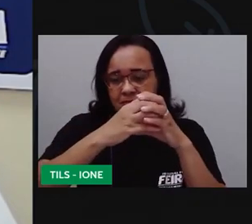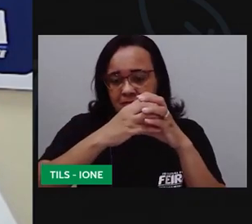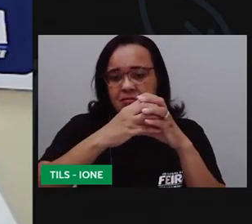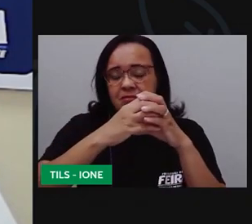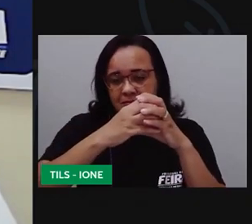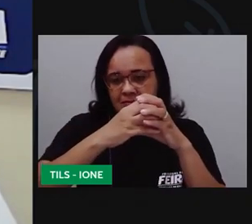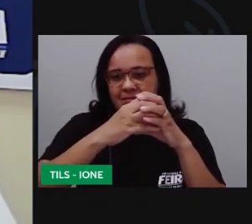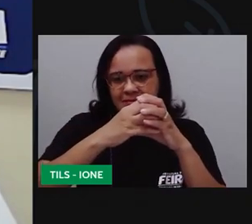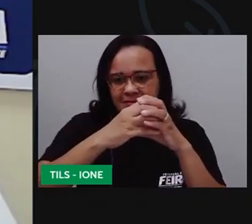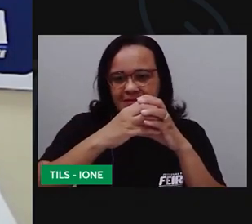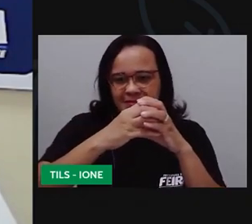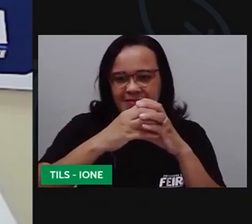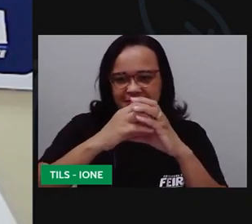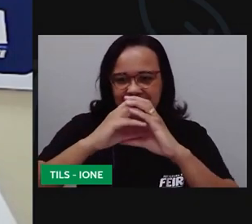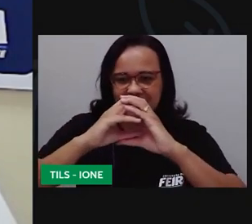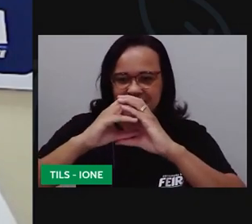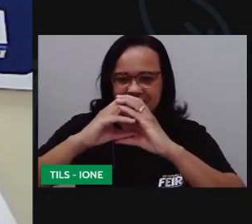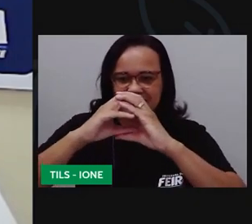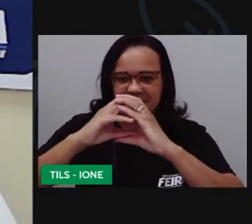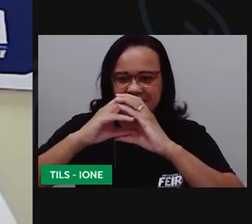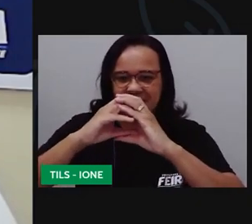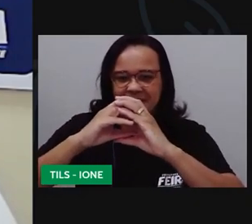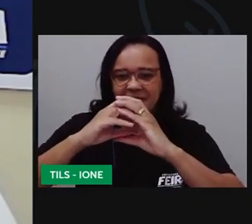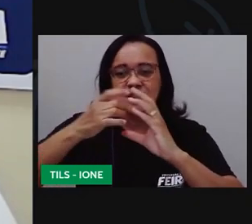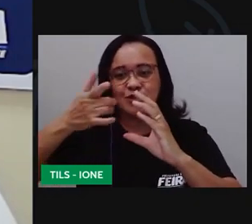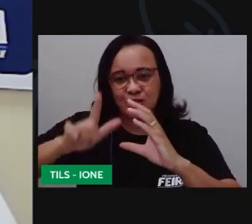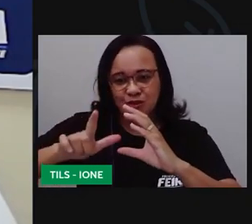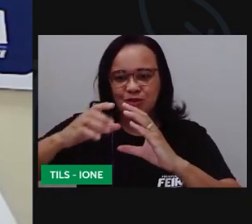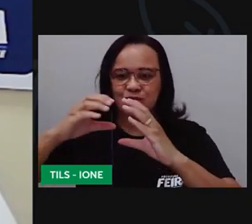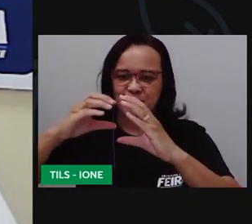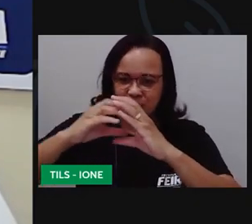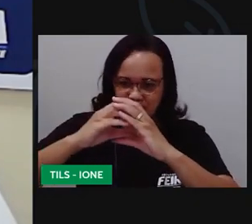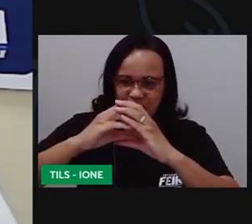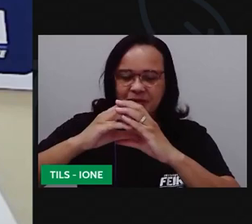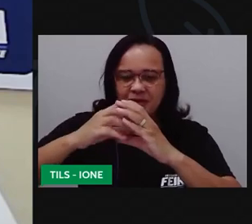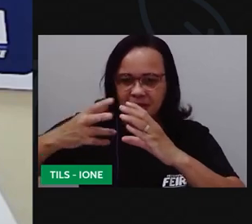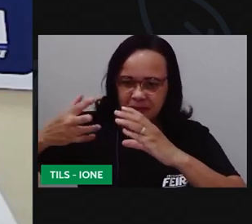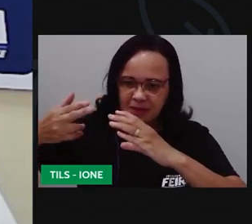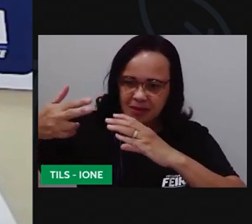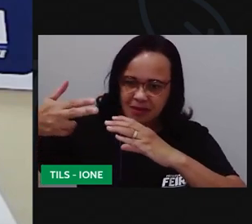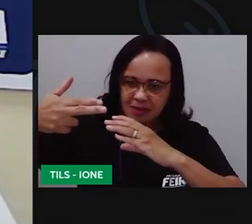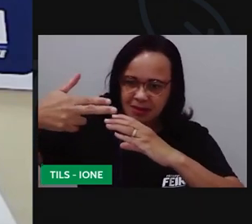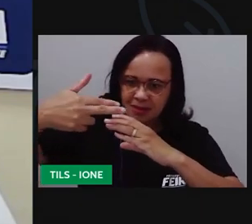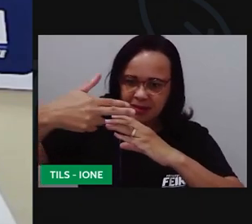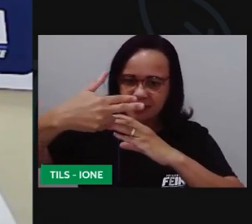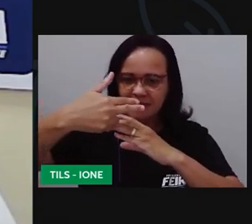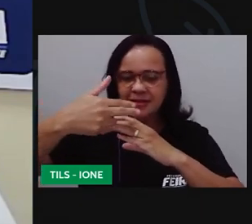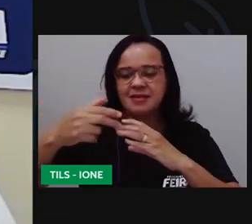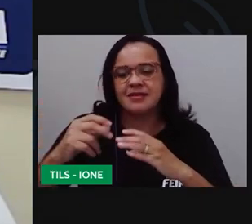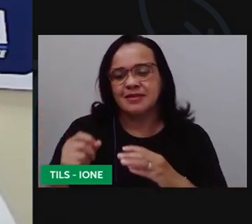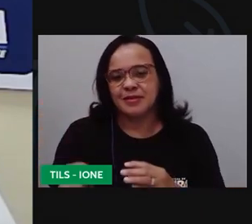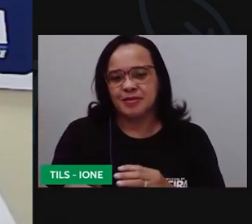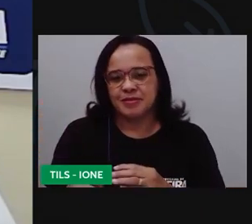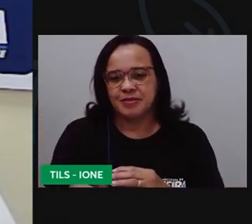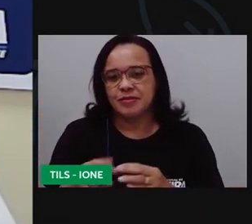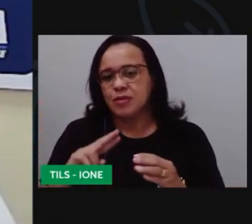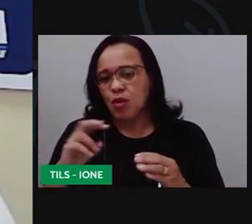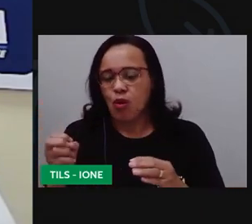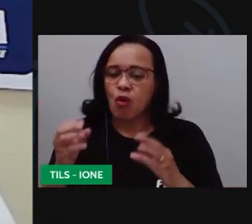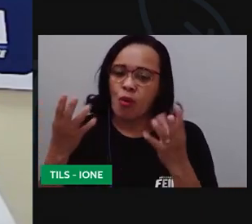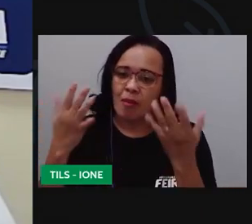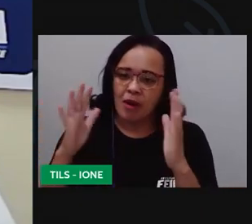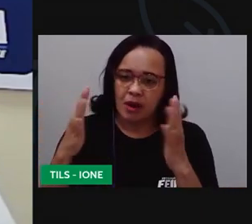segurou vou de novo aí eu vou cortando né? posso usar uma tesourinha posso ir com a mão a profissão não